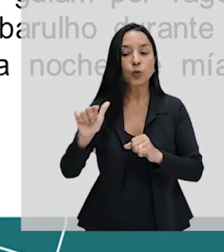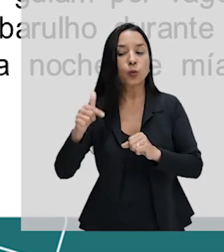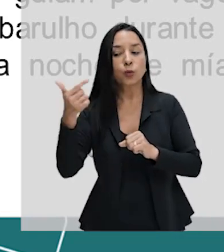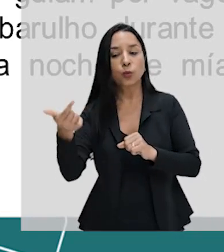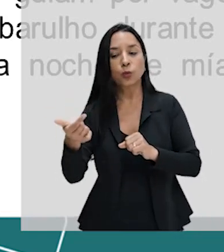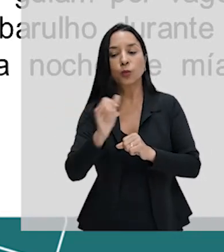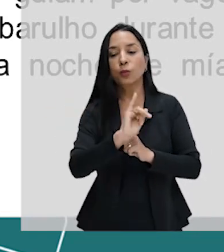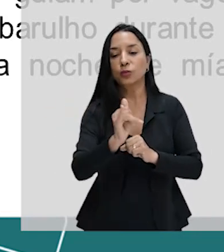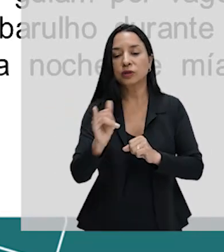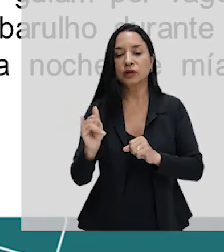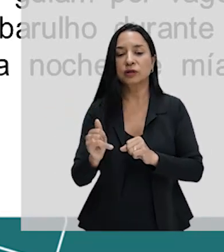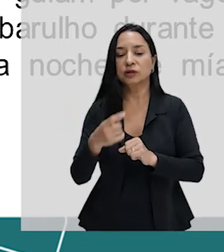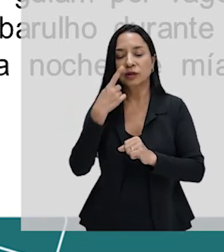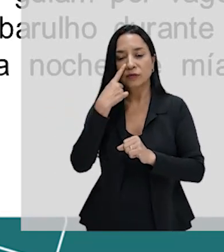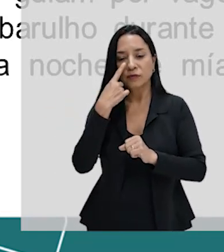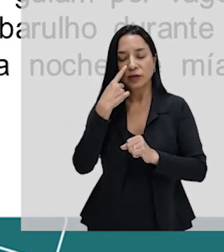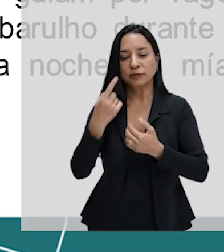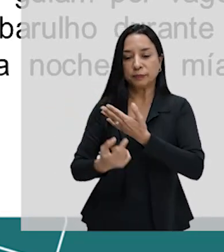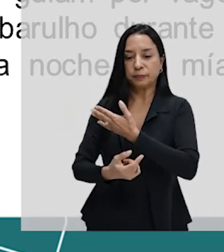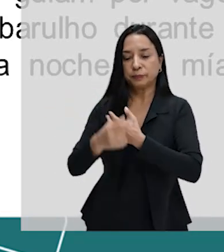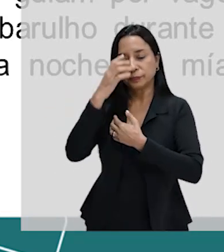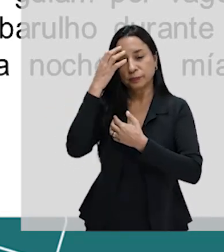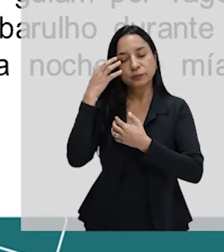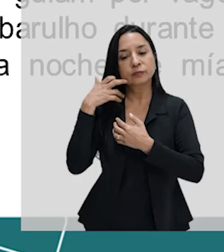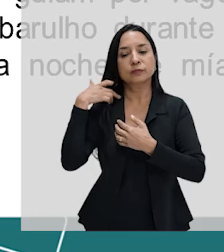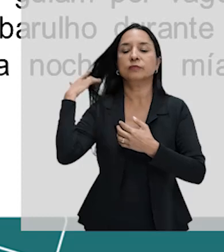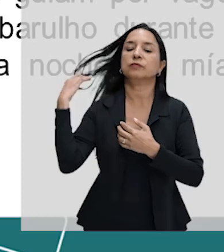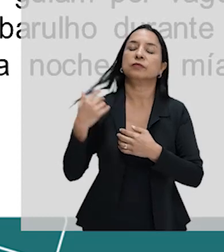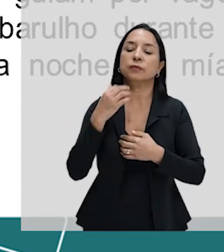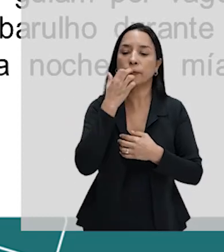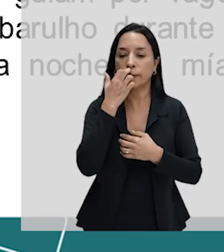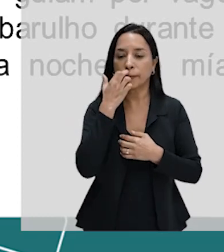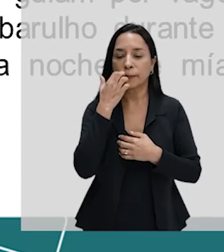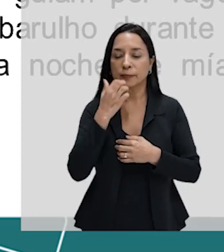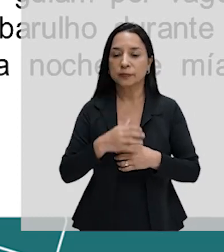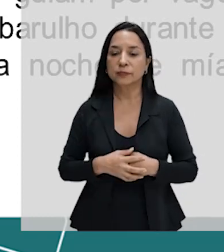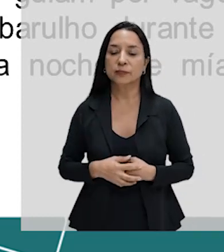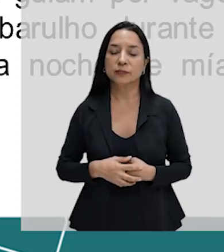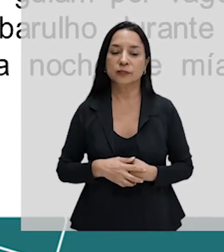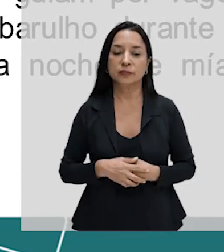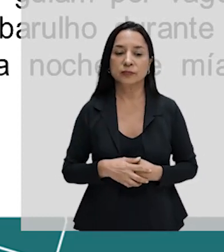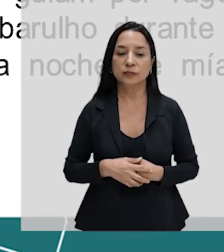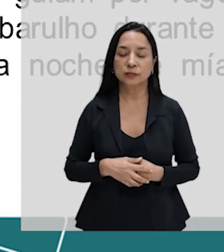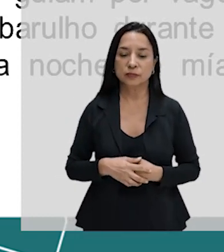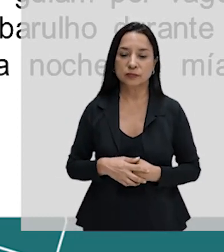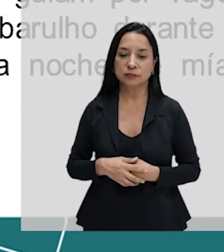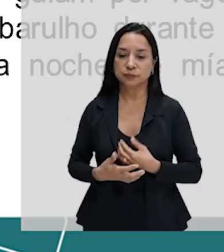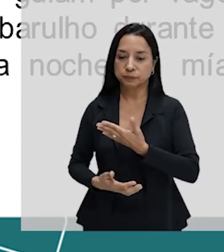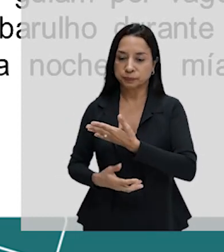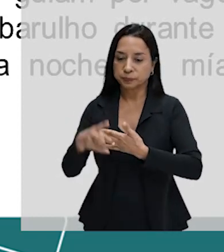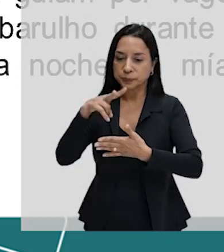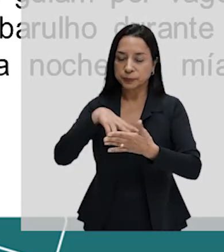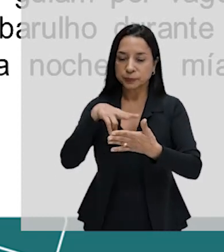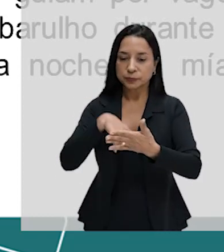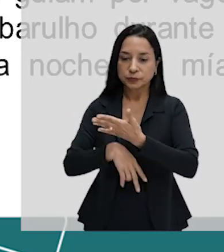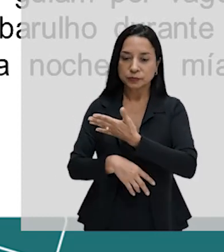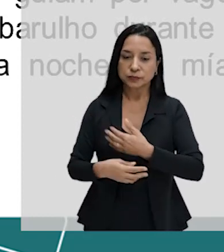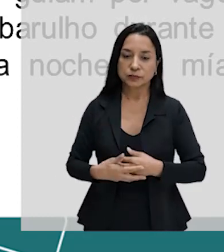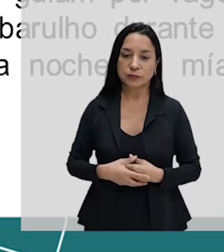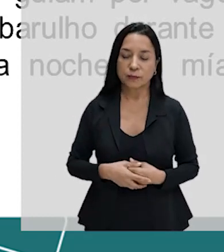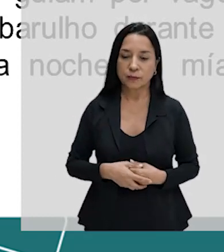ver porquê. O carro da morte é conhecido por sobrevoar os céus espanhóis à procura de